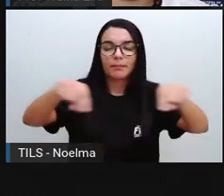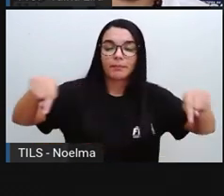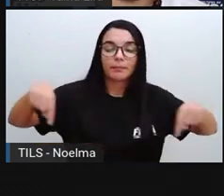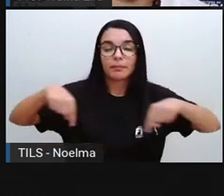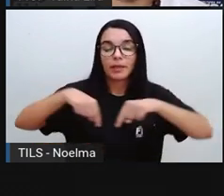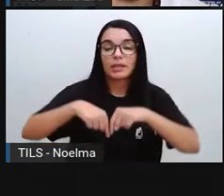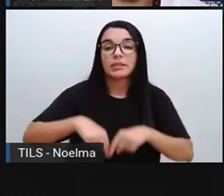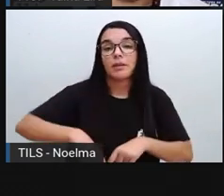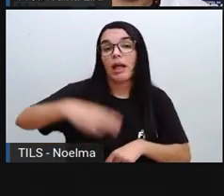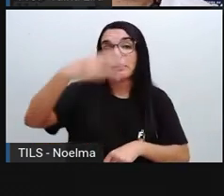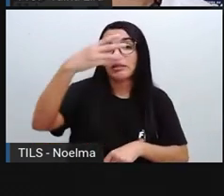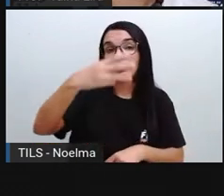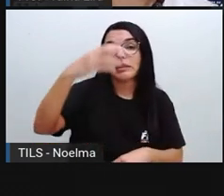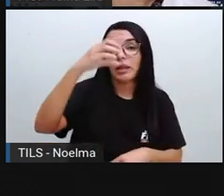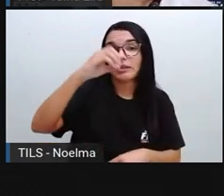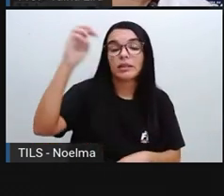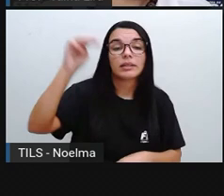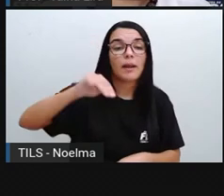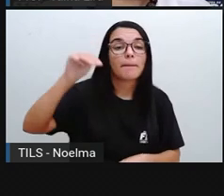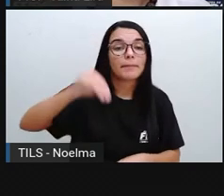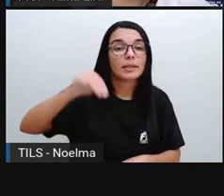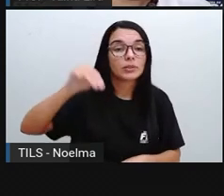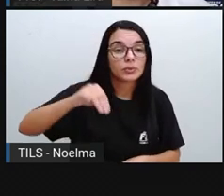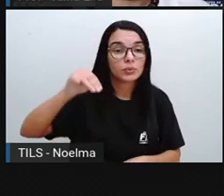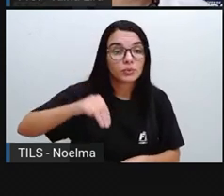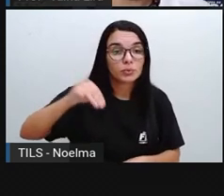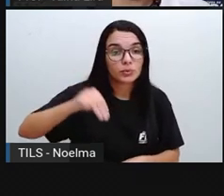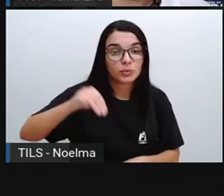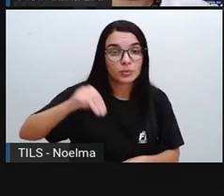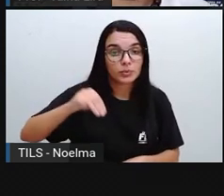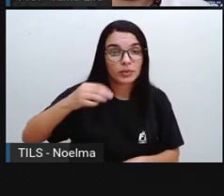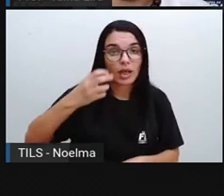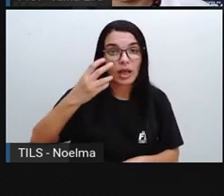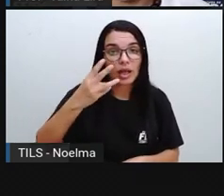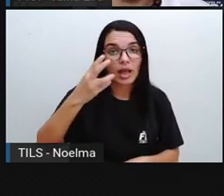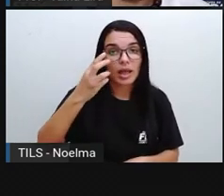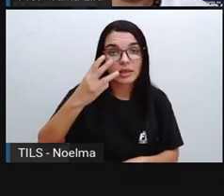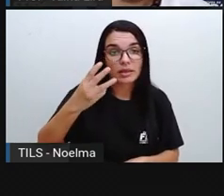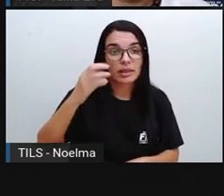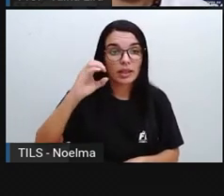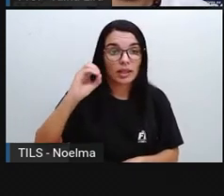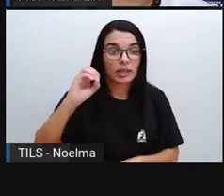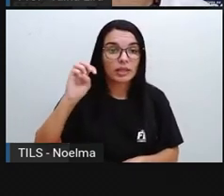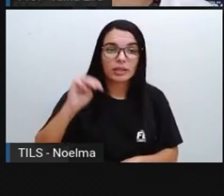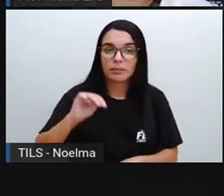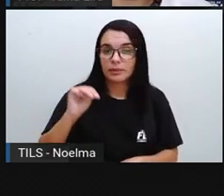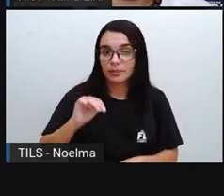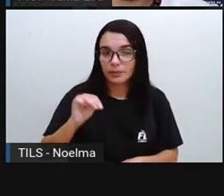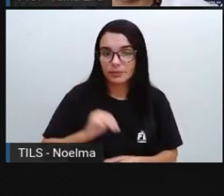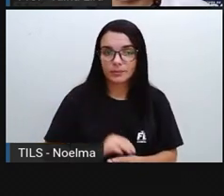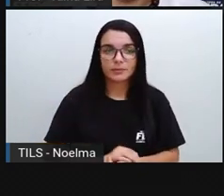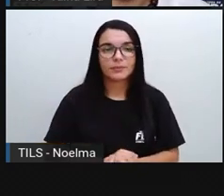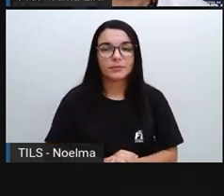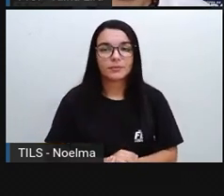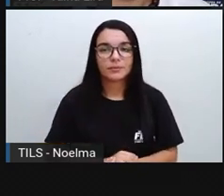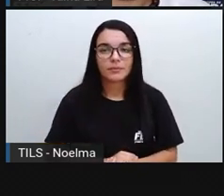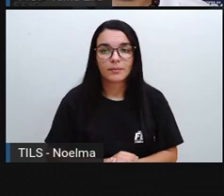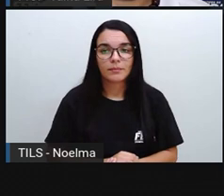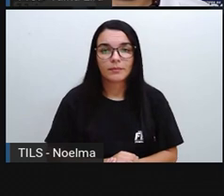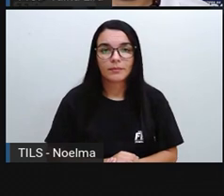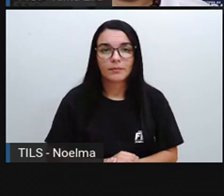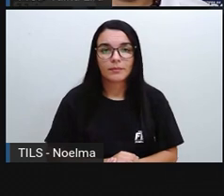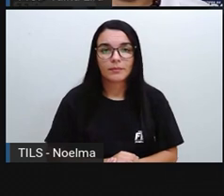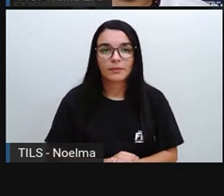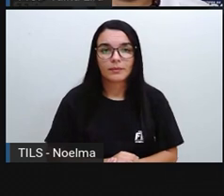meia hora, tá? Meia hora. Lembram, é a mesma coisa que quantos minutos? Trinta. Tá, então,